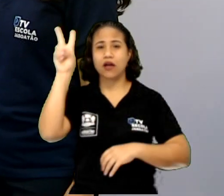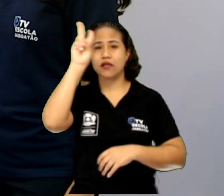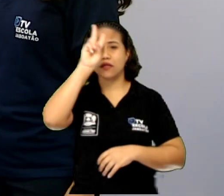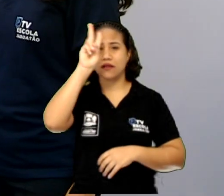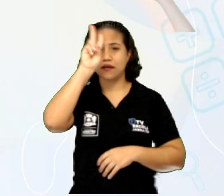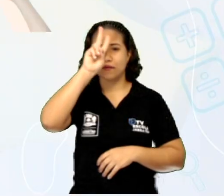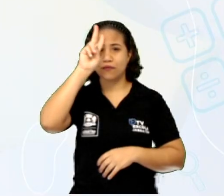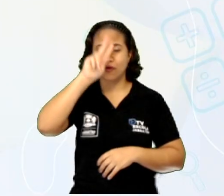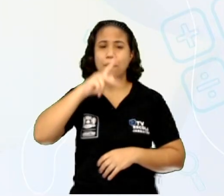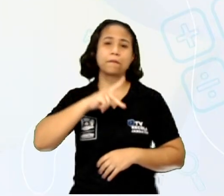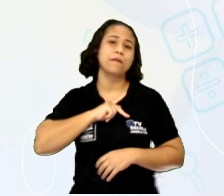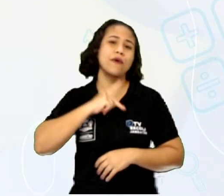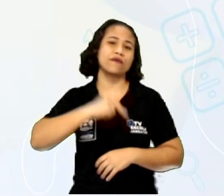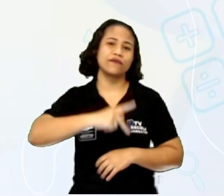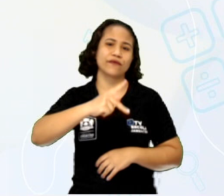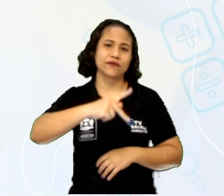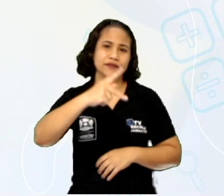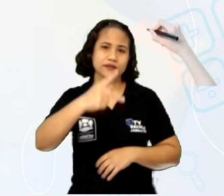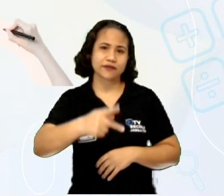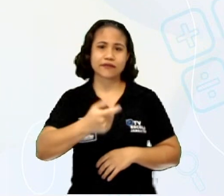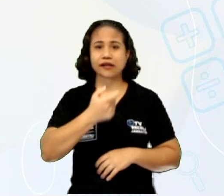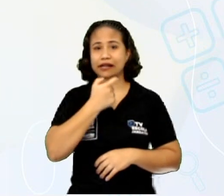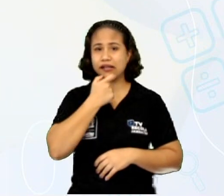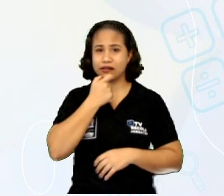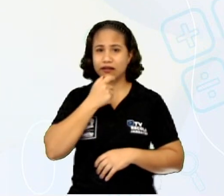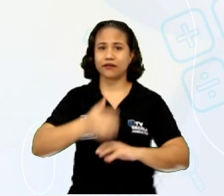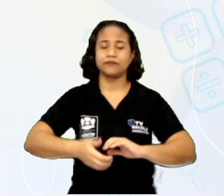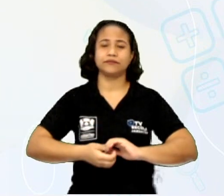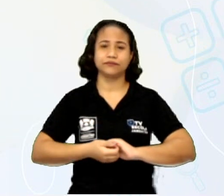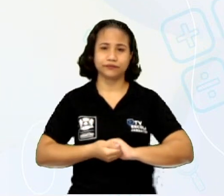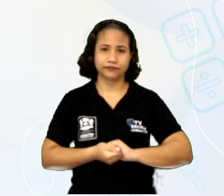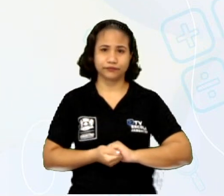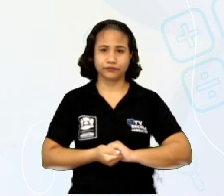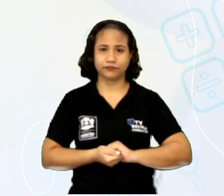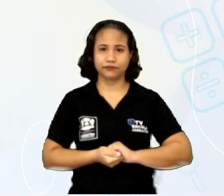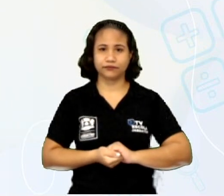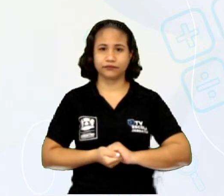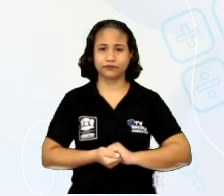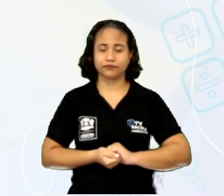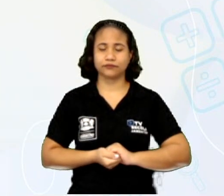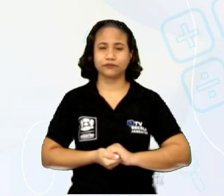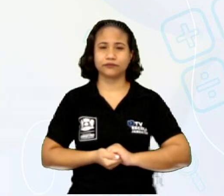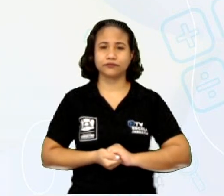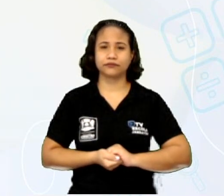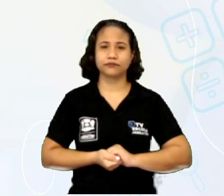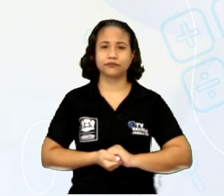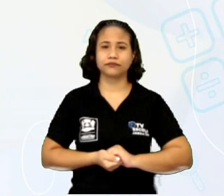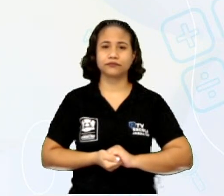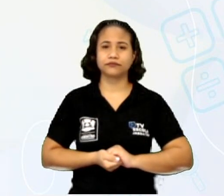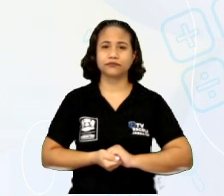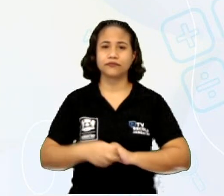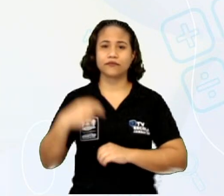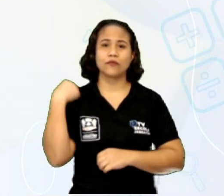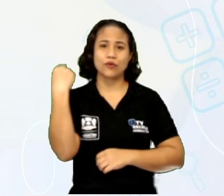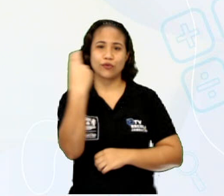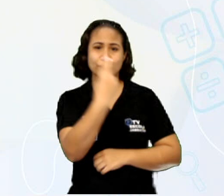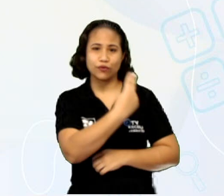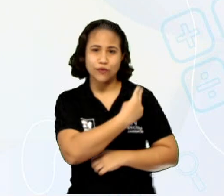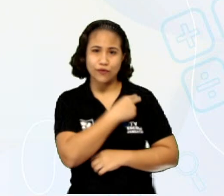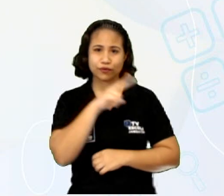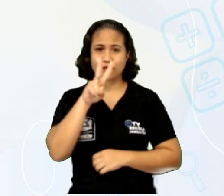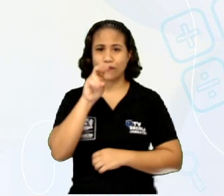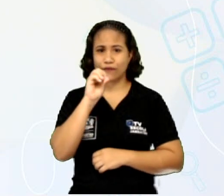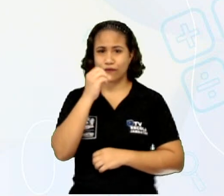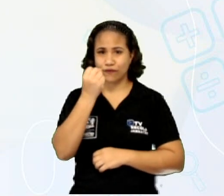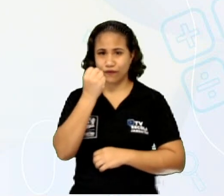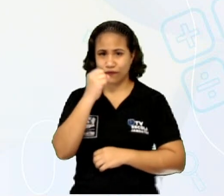os pronomes sujeitos em inglês. We, you, they. Então, nós, vós.